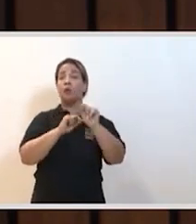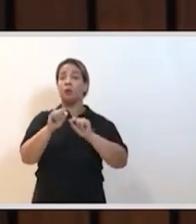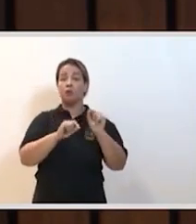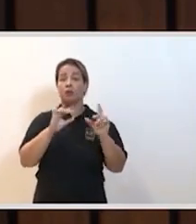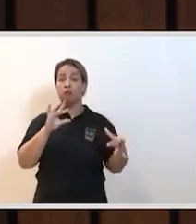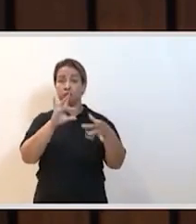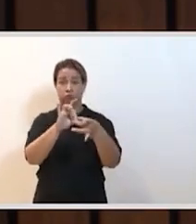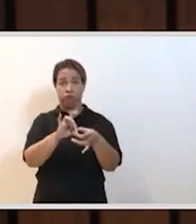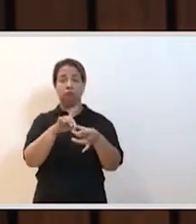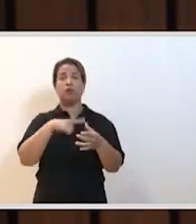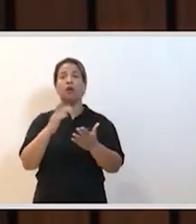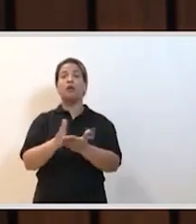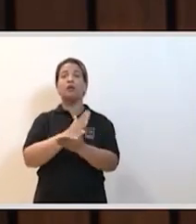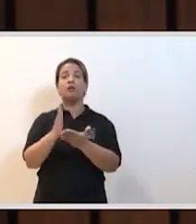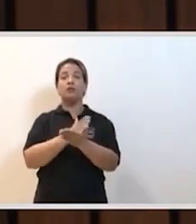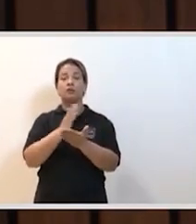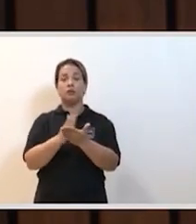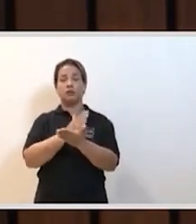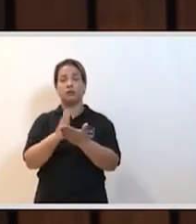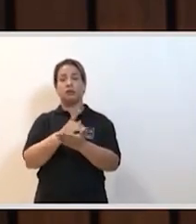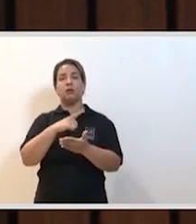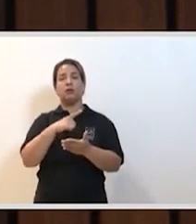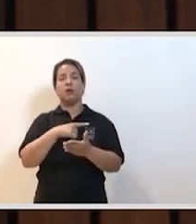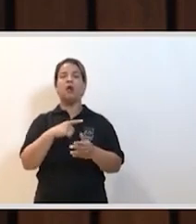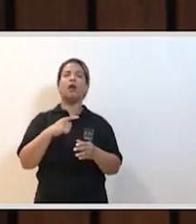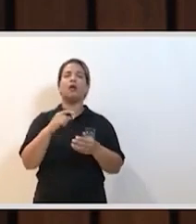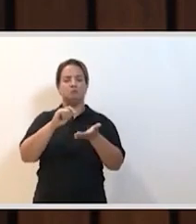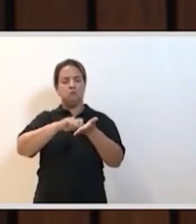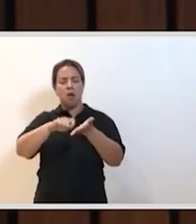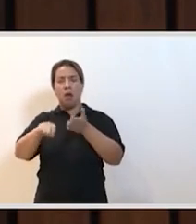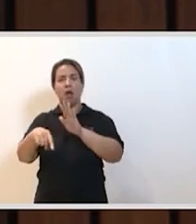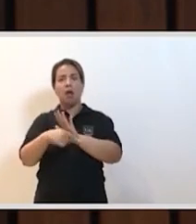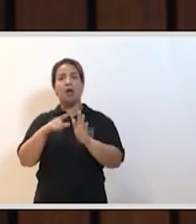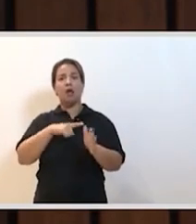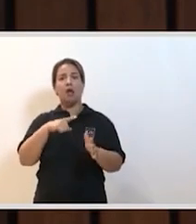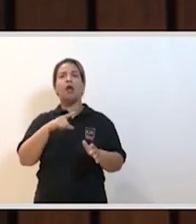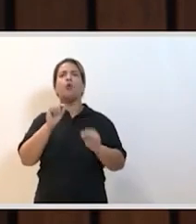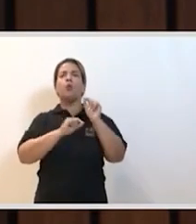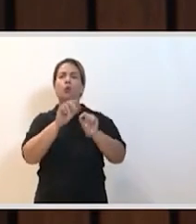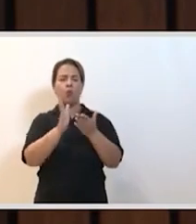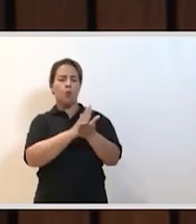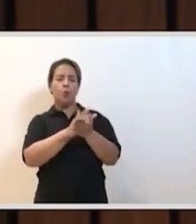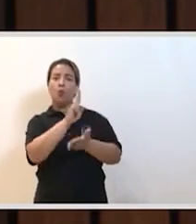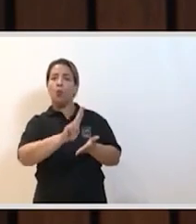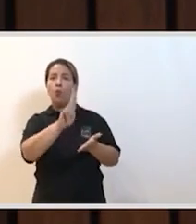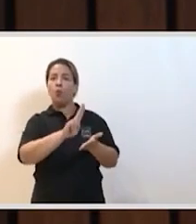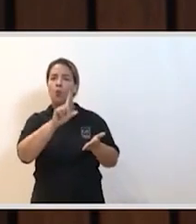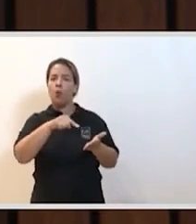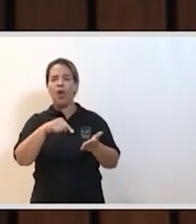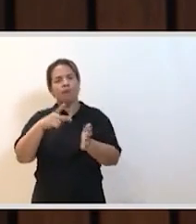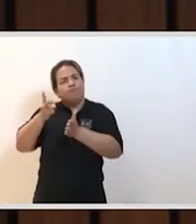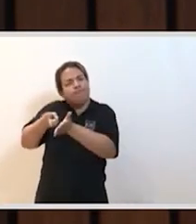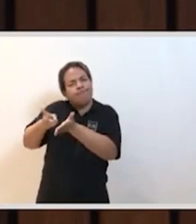relacionado ao livro do Camille, A Peste, que é um livro que eu acabo usando... É um livro de